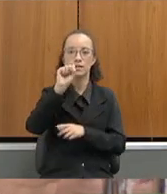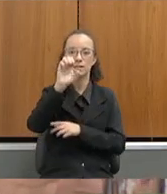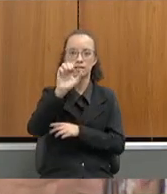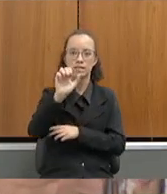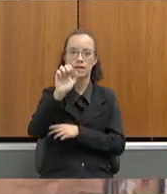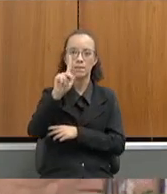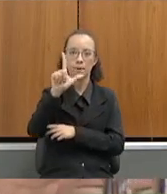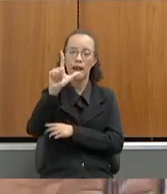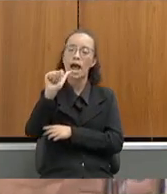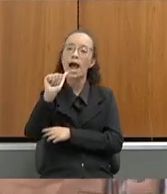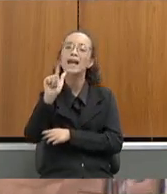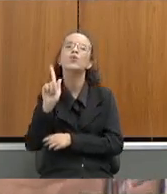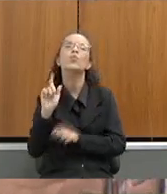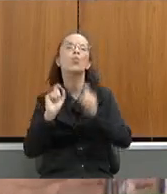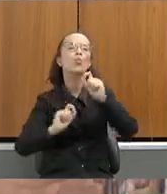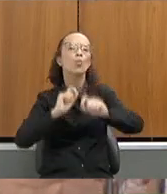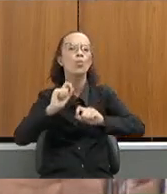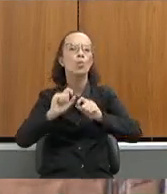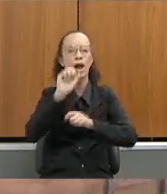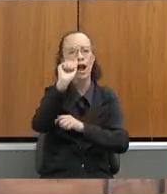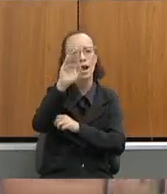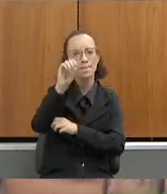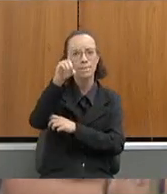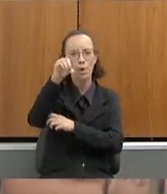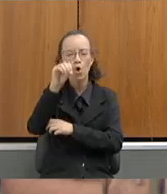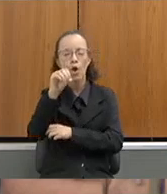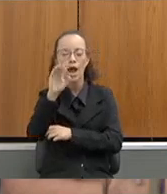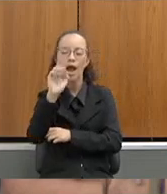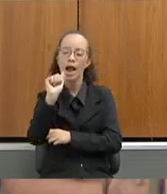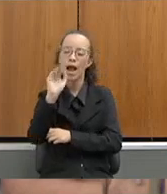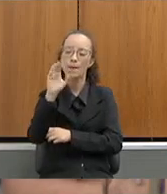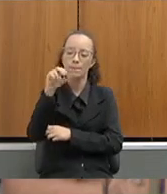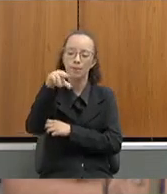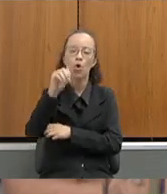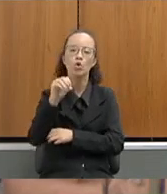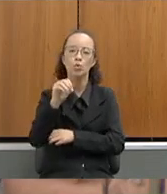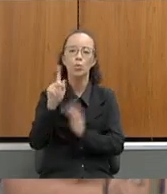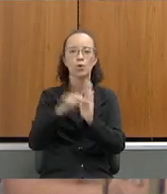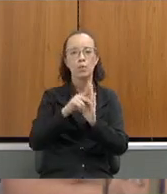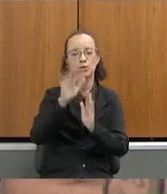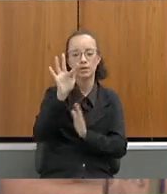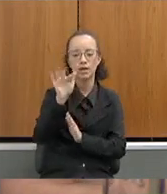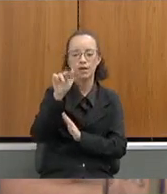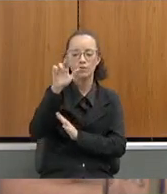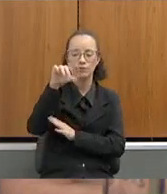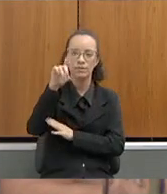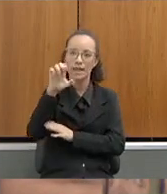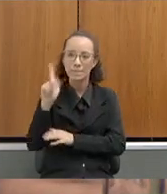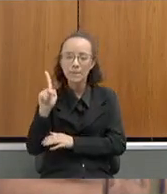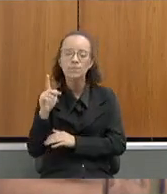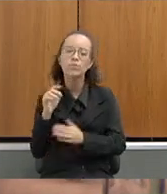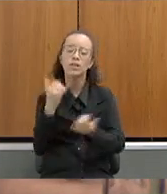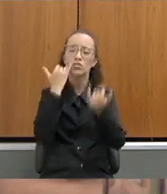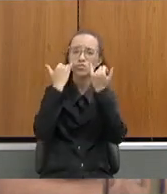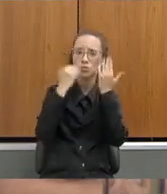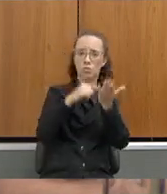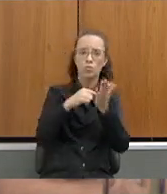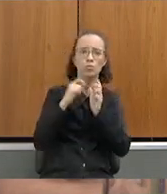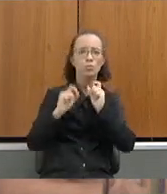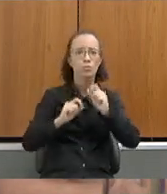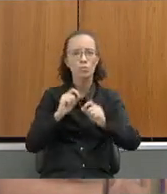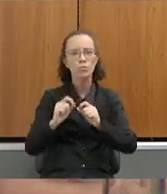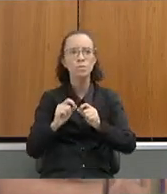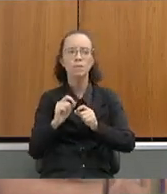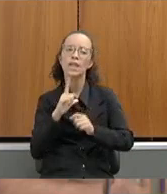relação ao abono ou rateio dos recursos do Fundeb. Os dados nos demonstram que há um